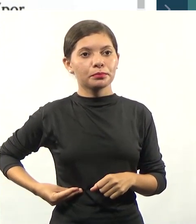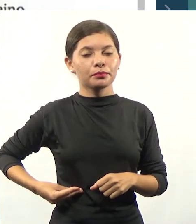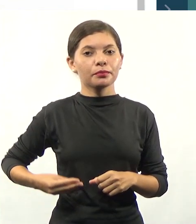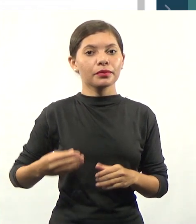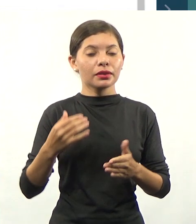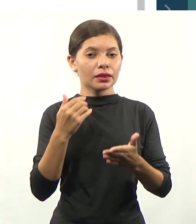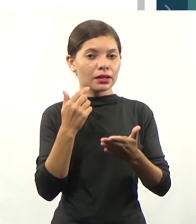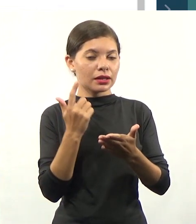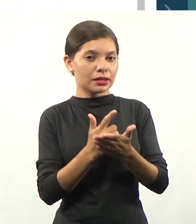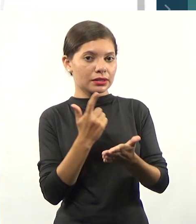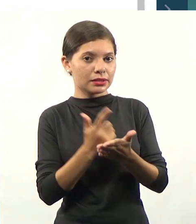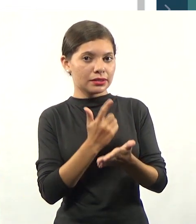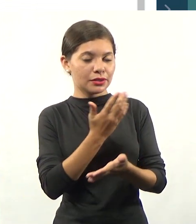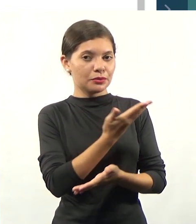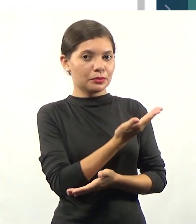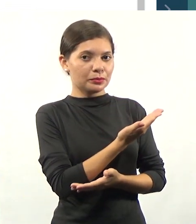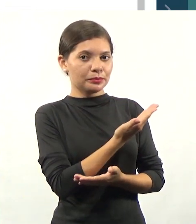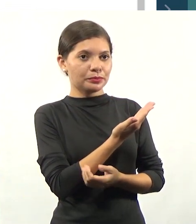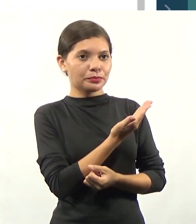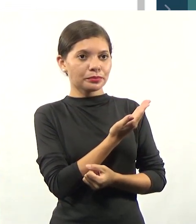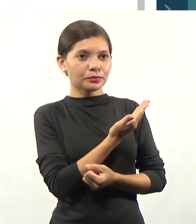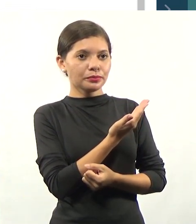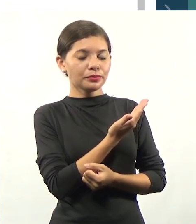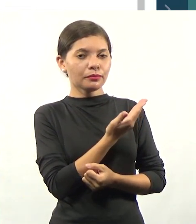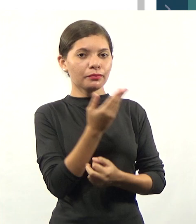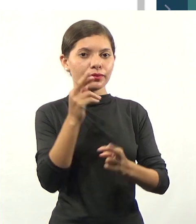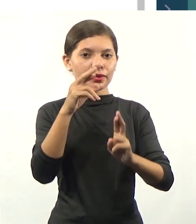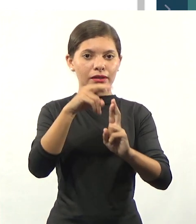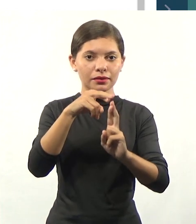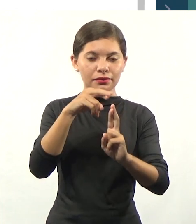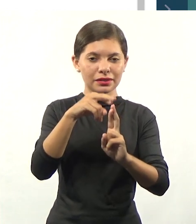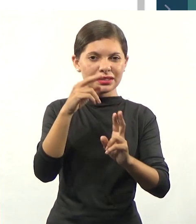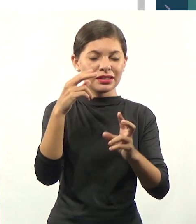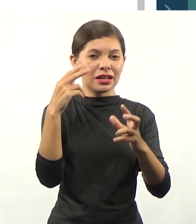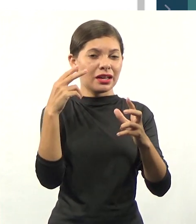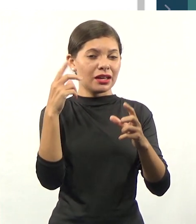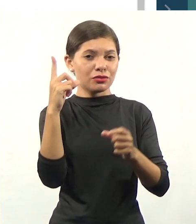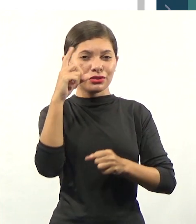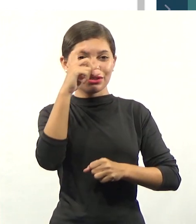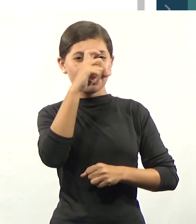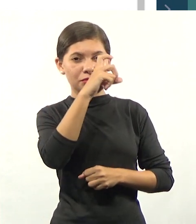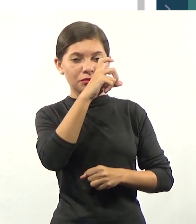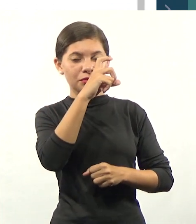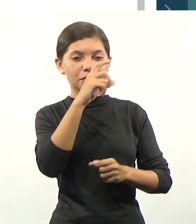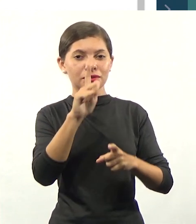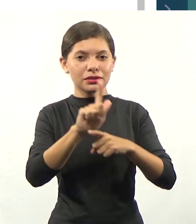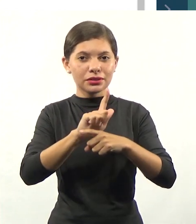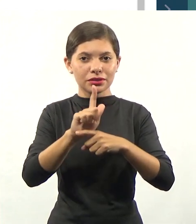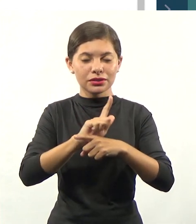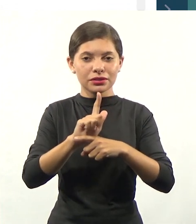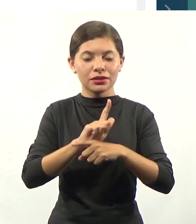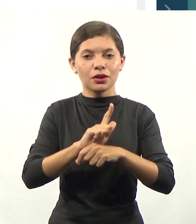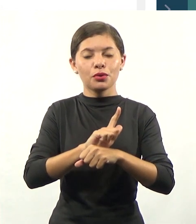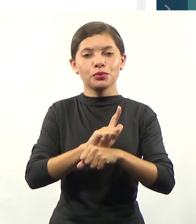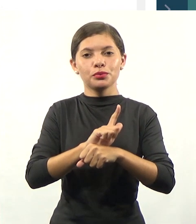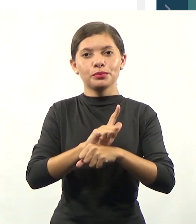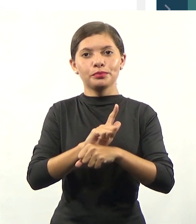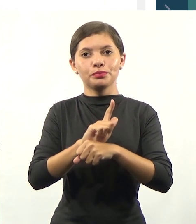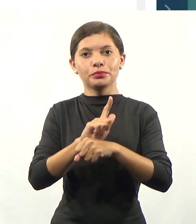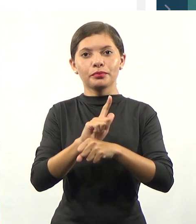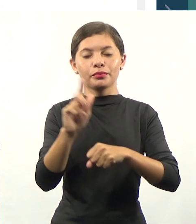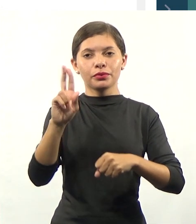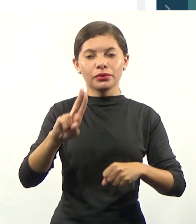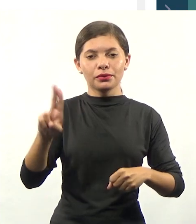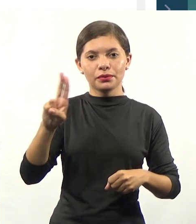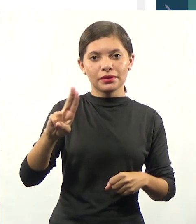referência, que é o livro da Sônia Colombo, ela vai falar sobre desafios da gestão universitária contemporânea, é a recomendação de